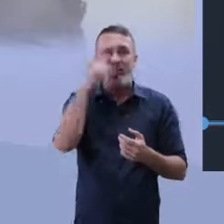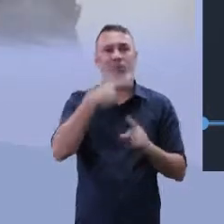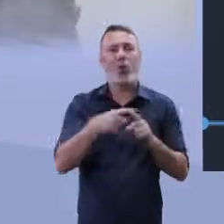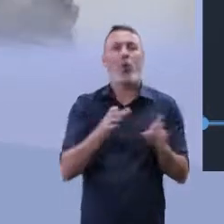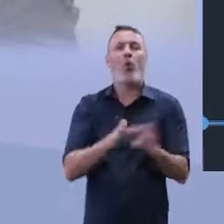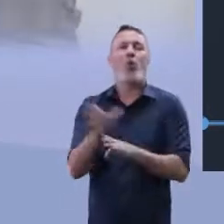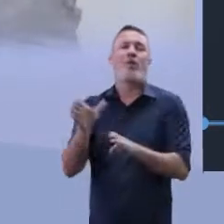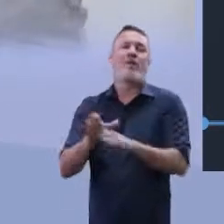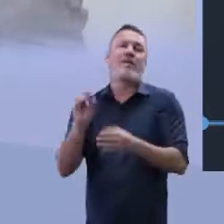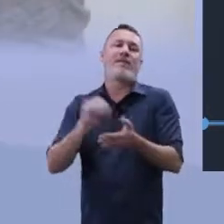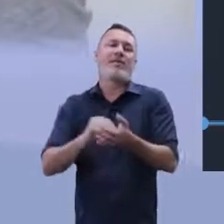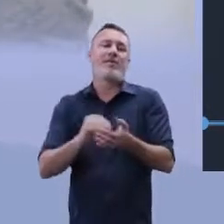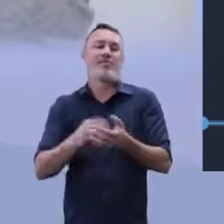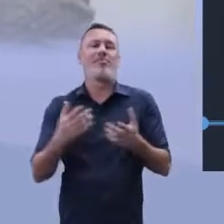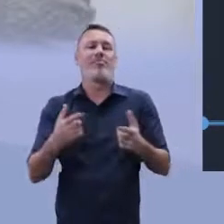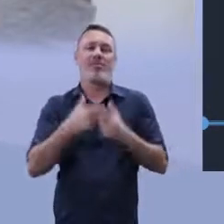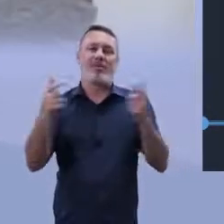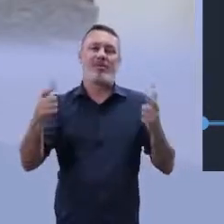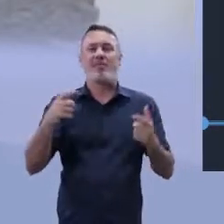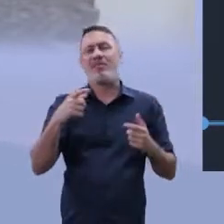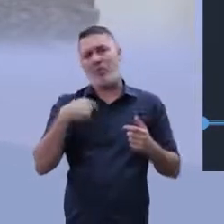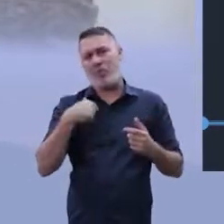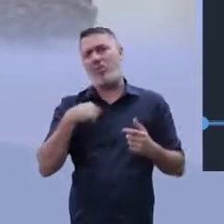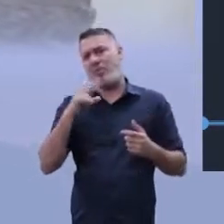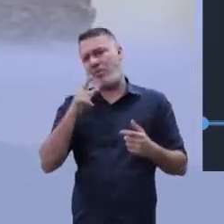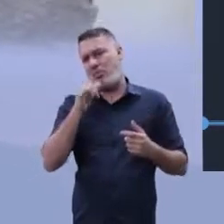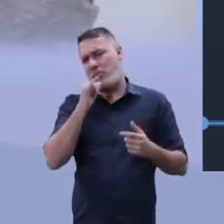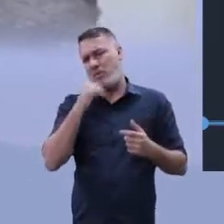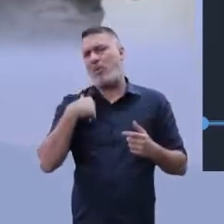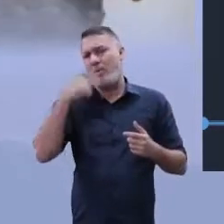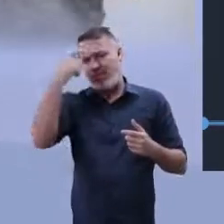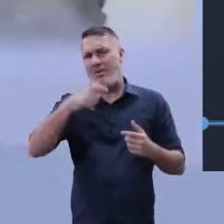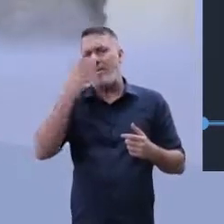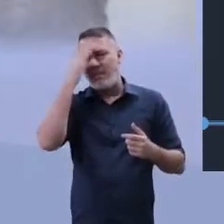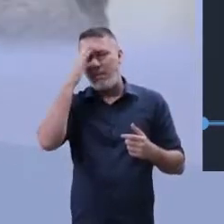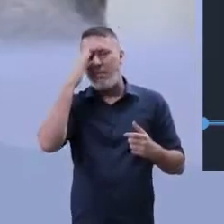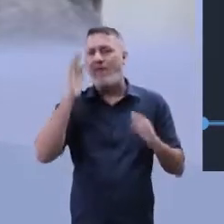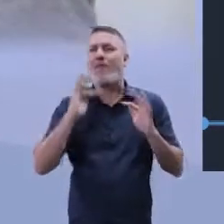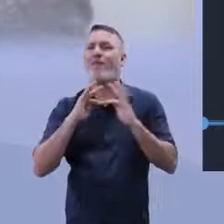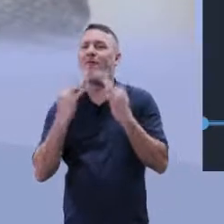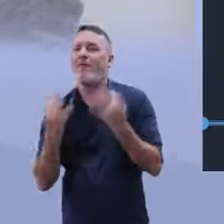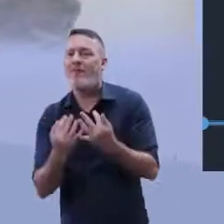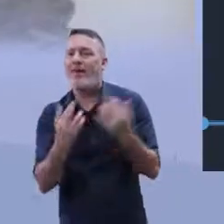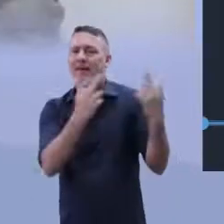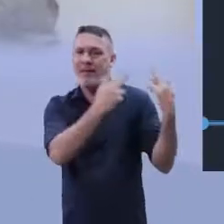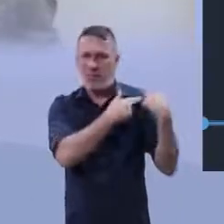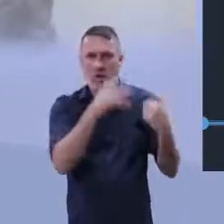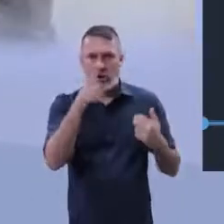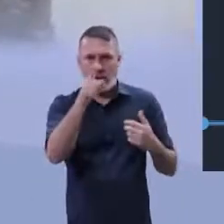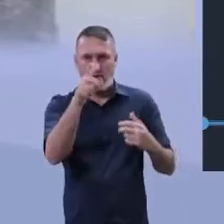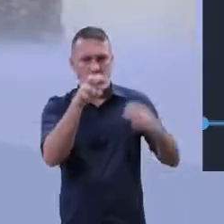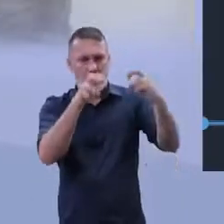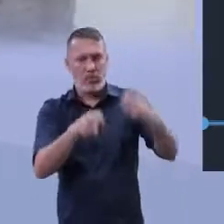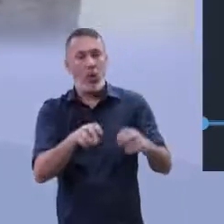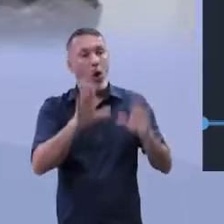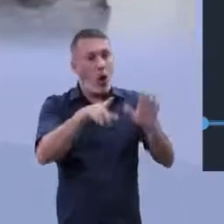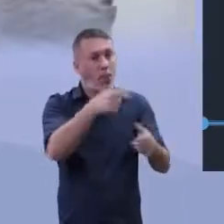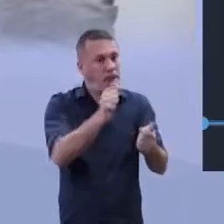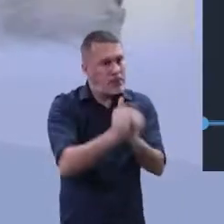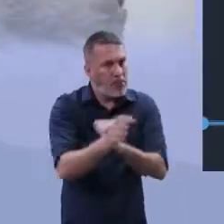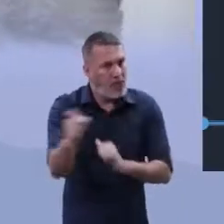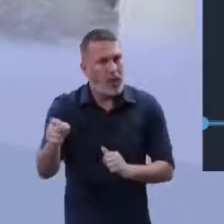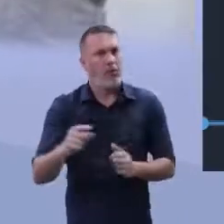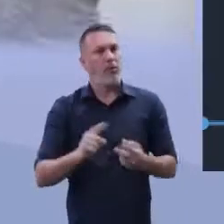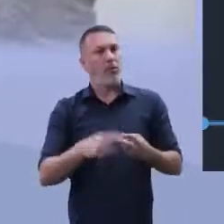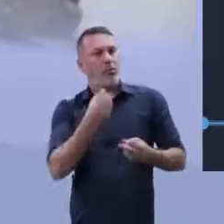na orientação dessa questão, nas suas casas. Eu tenho uma falha. Quantas vezes seus pais, seus responsáveis, sentaram e conversaram com vocês.